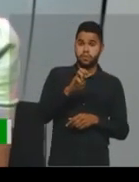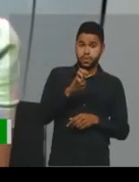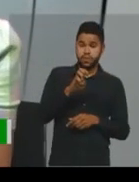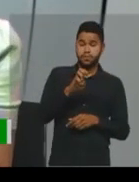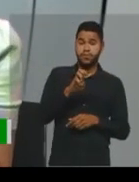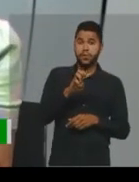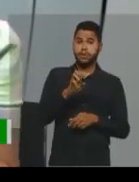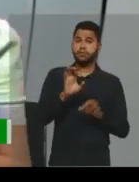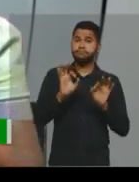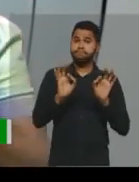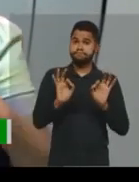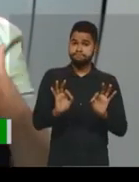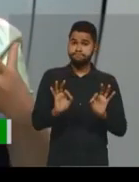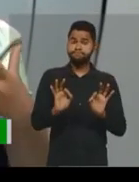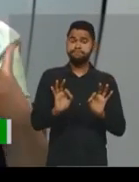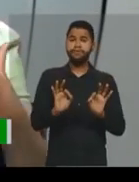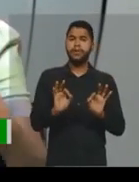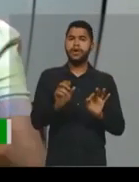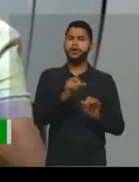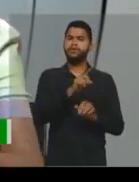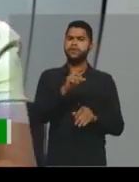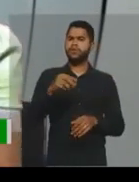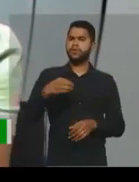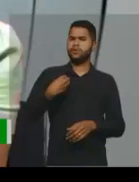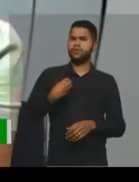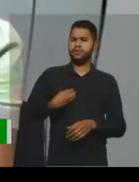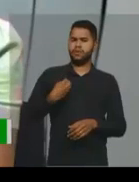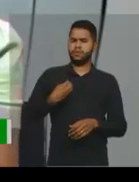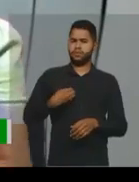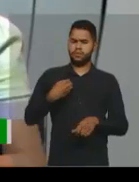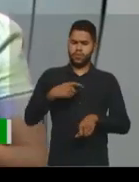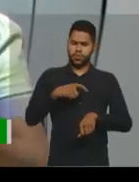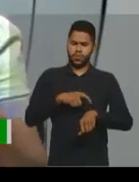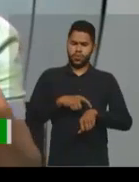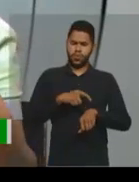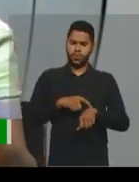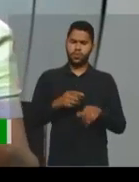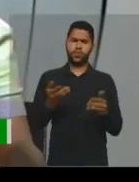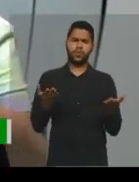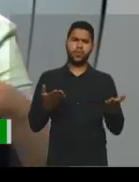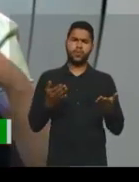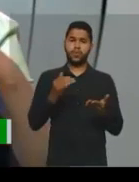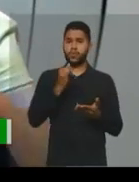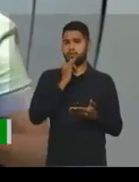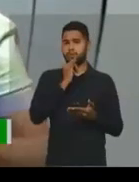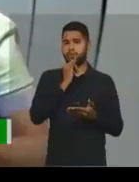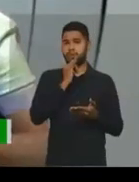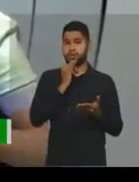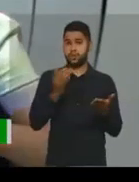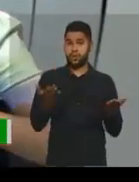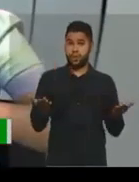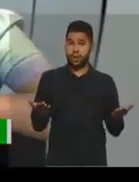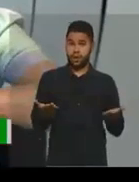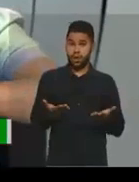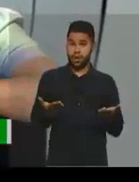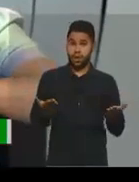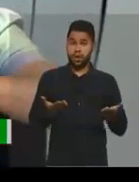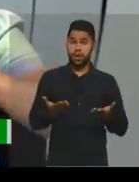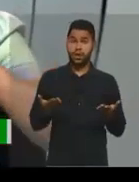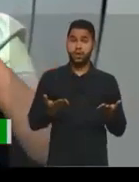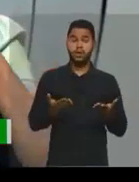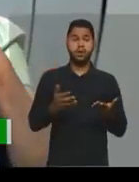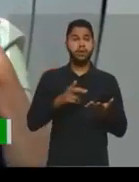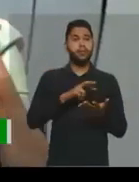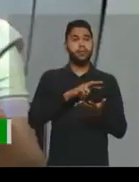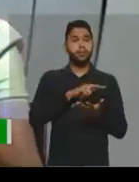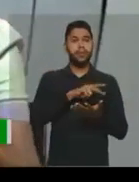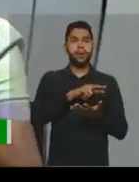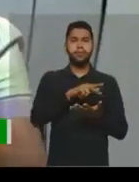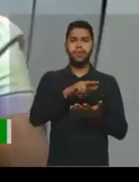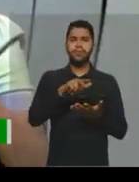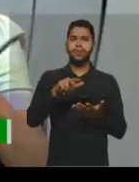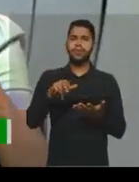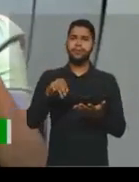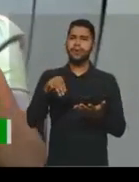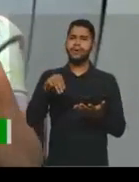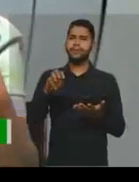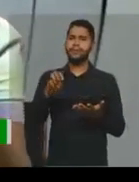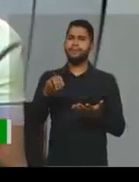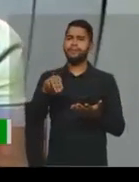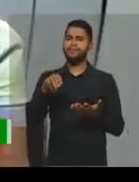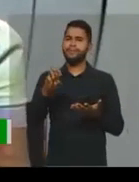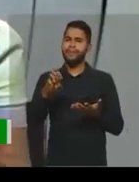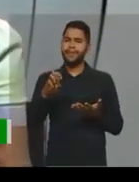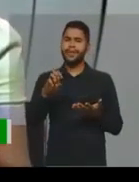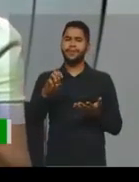é isso mesmo, é o que você está vivendo no momento. Por exemplo, agora tem vários memes e